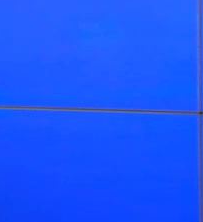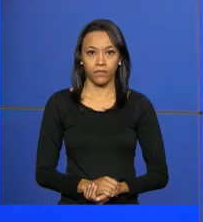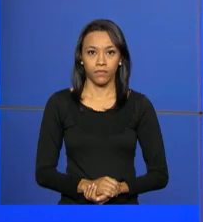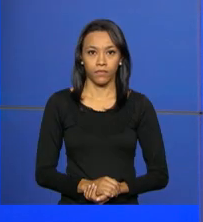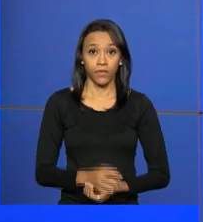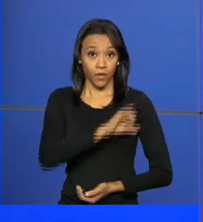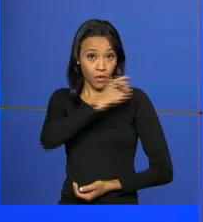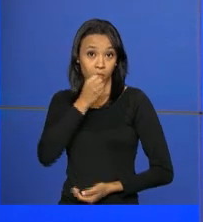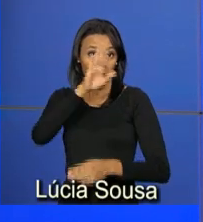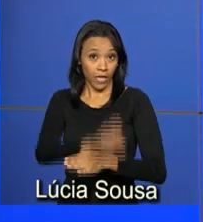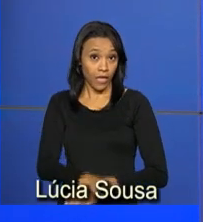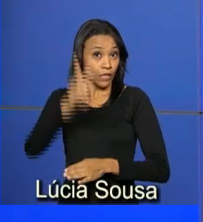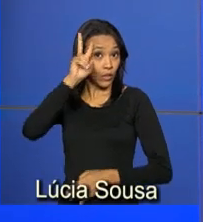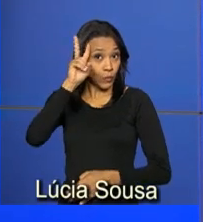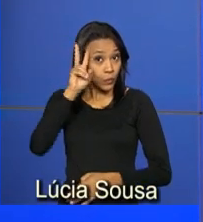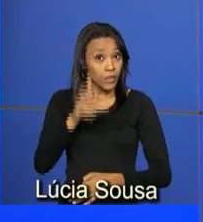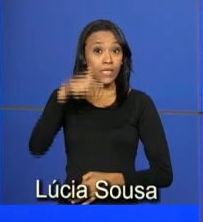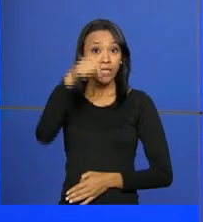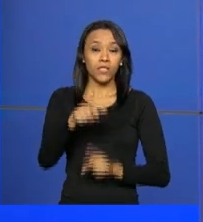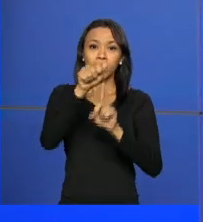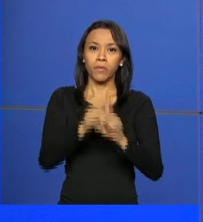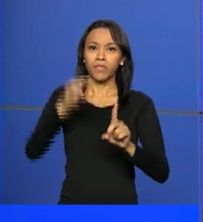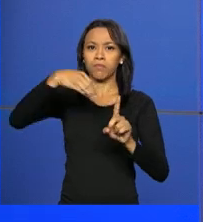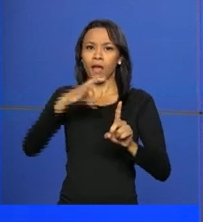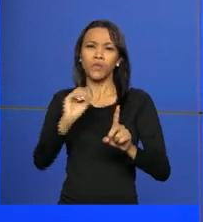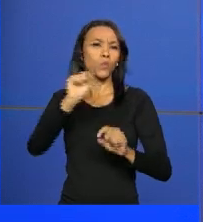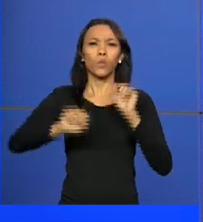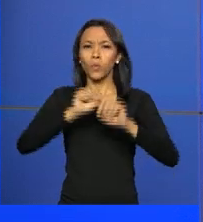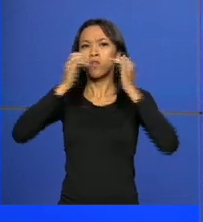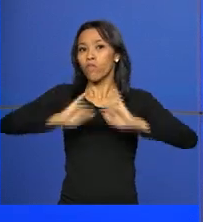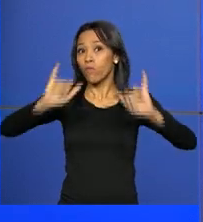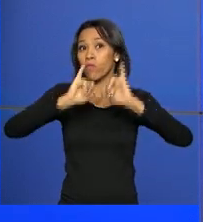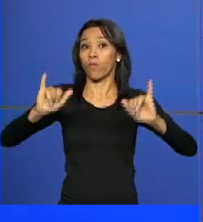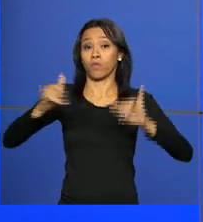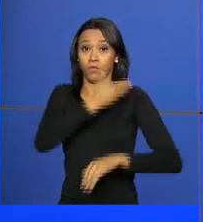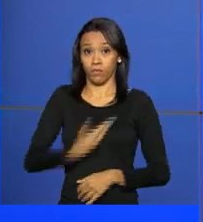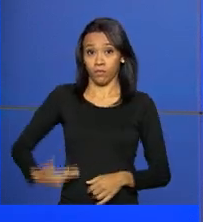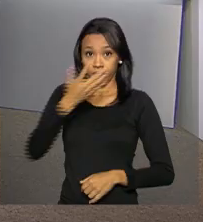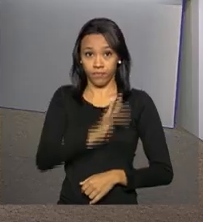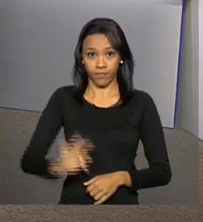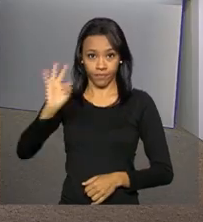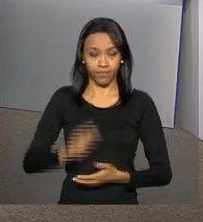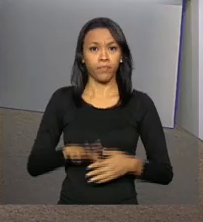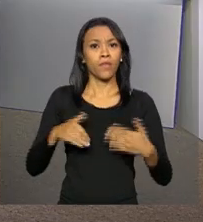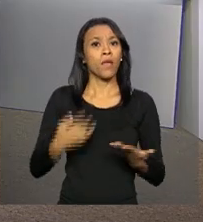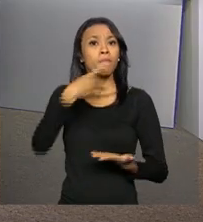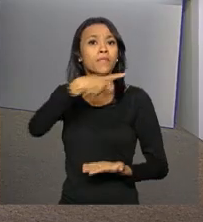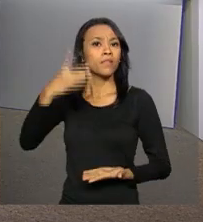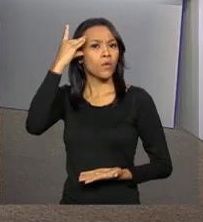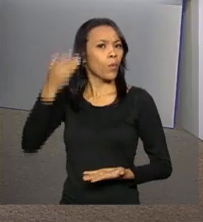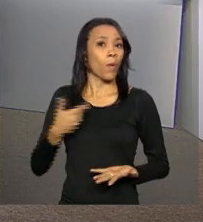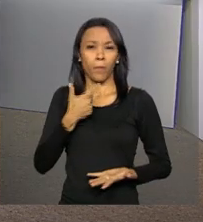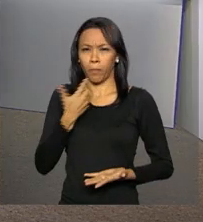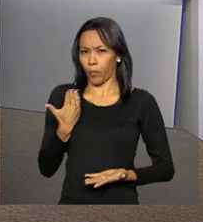Olá, boa tarde. Segunda-feira, 7 de março, chegamos com as últimas informações do governo federal. A presidenta Dilma Rousseff